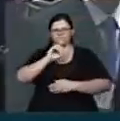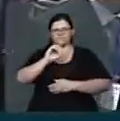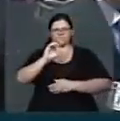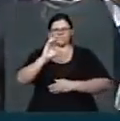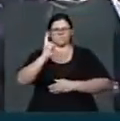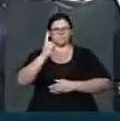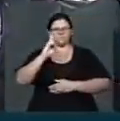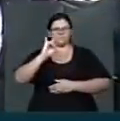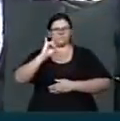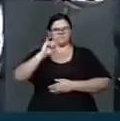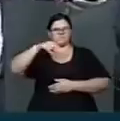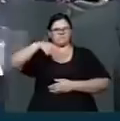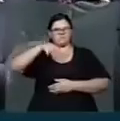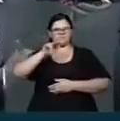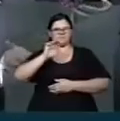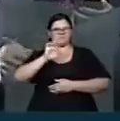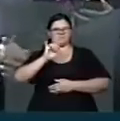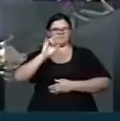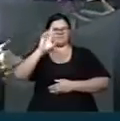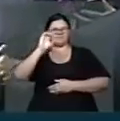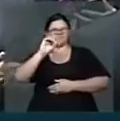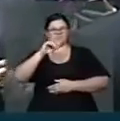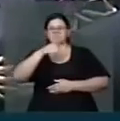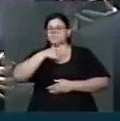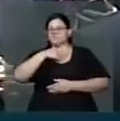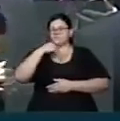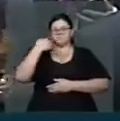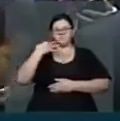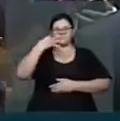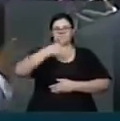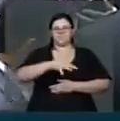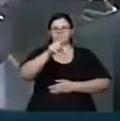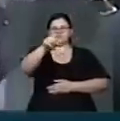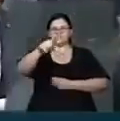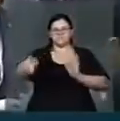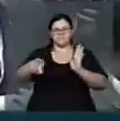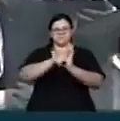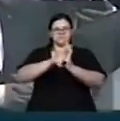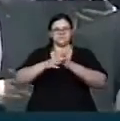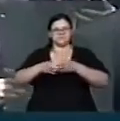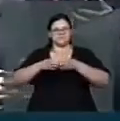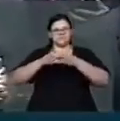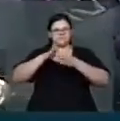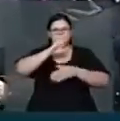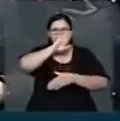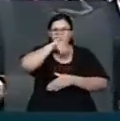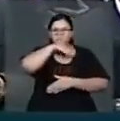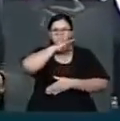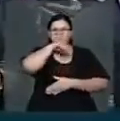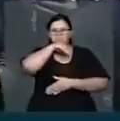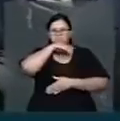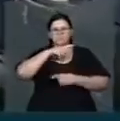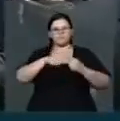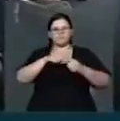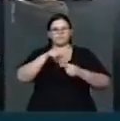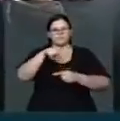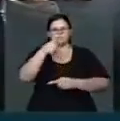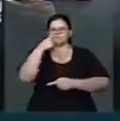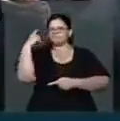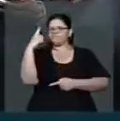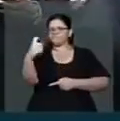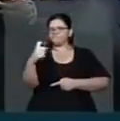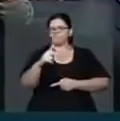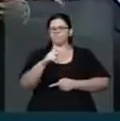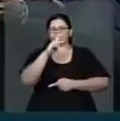Eu estou convencido que vossa excelência faz parte do chiqueiro. Está com a caatinga dos